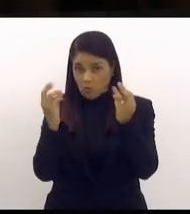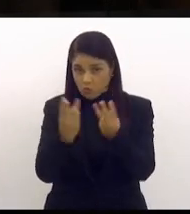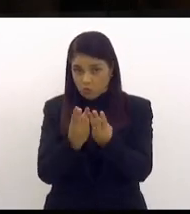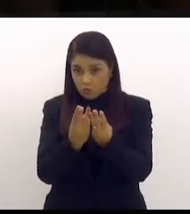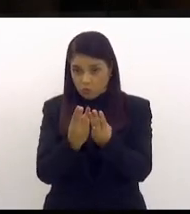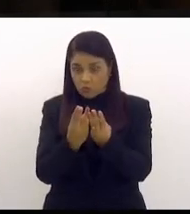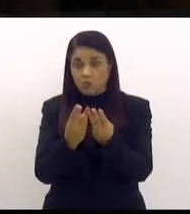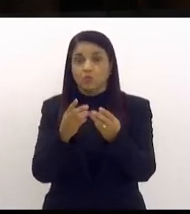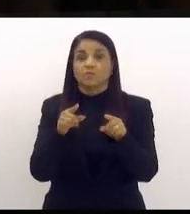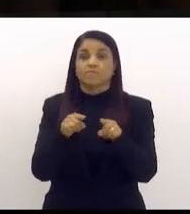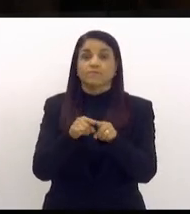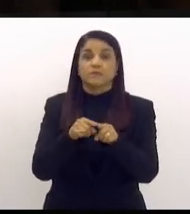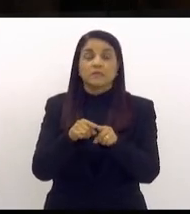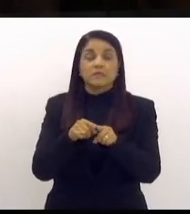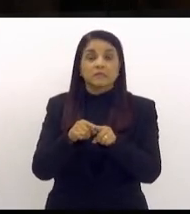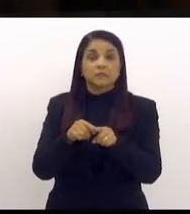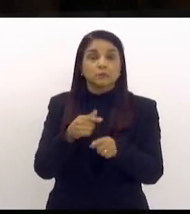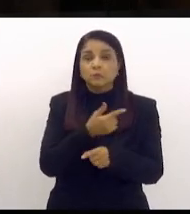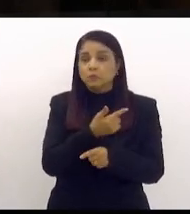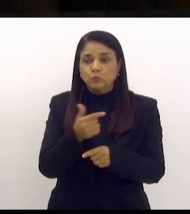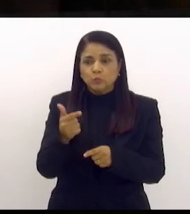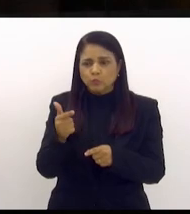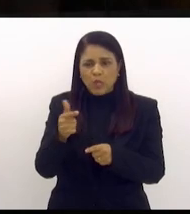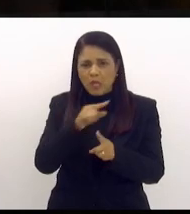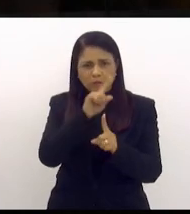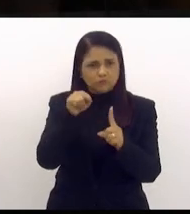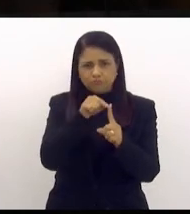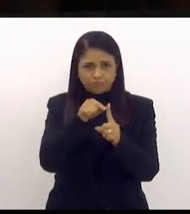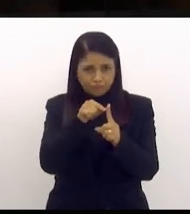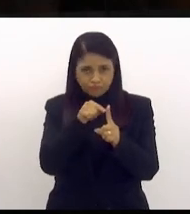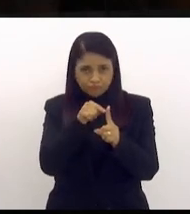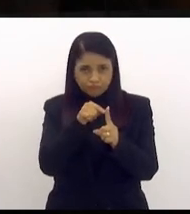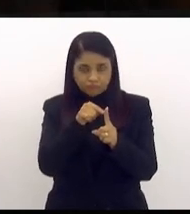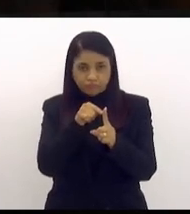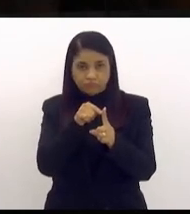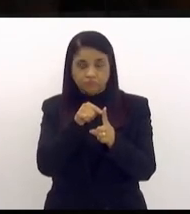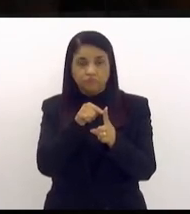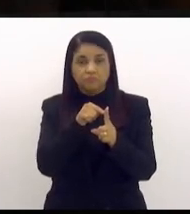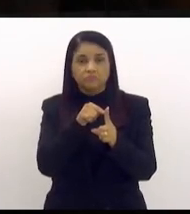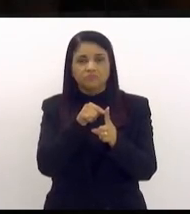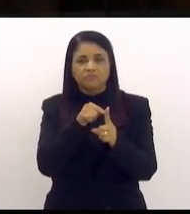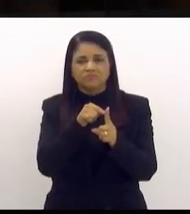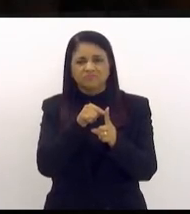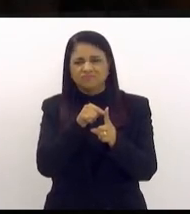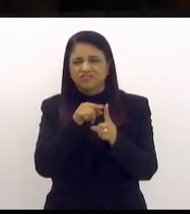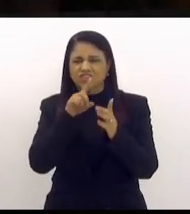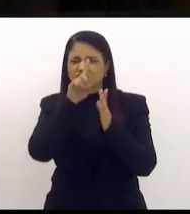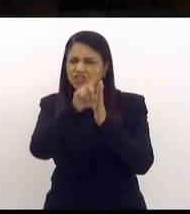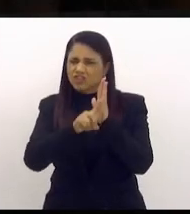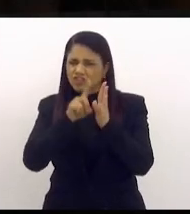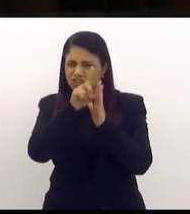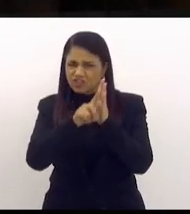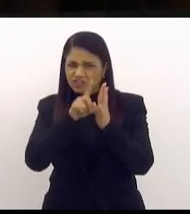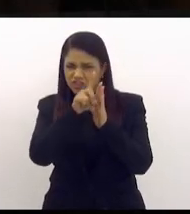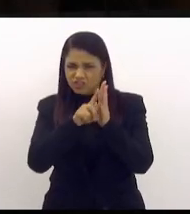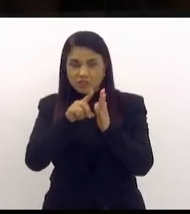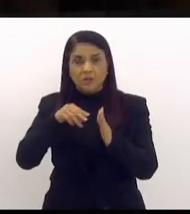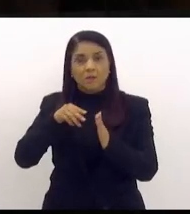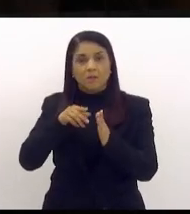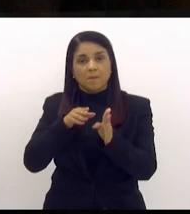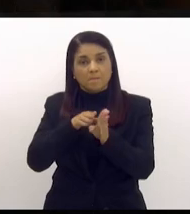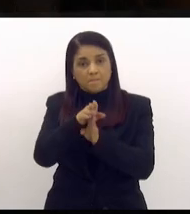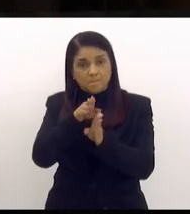não tem a missão, uma missão direta, está como diretiva de uma missão